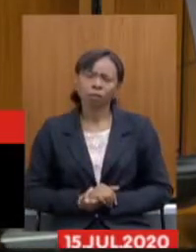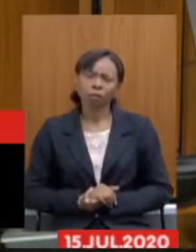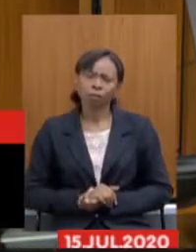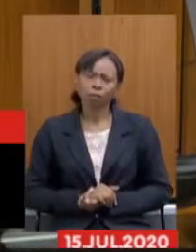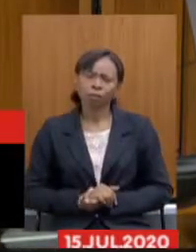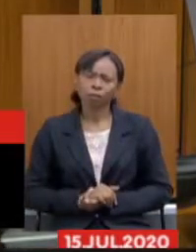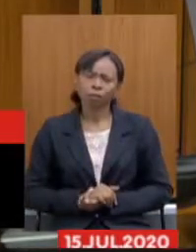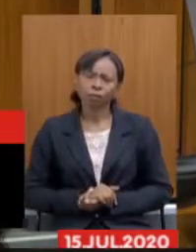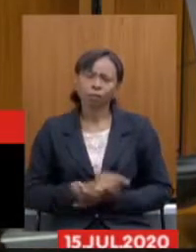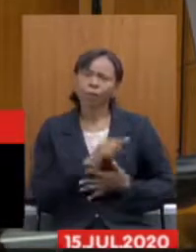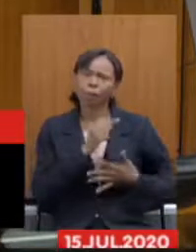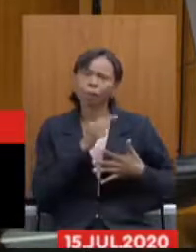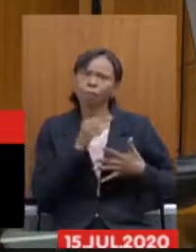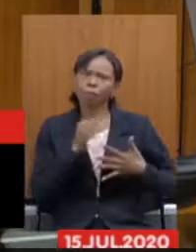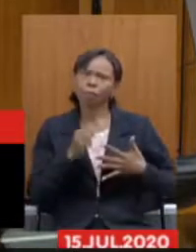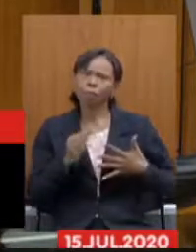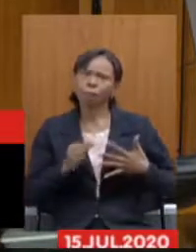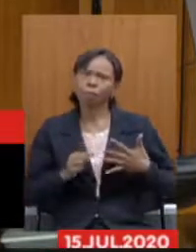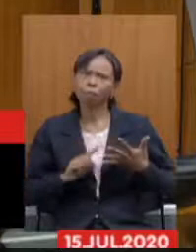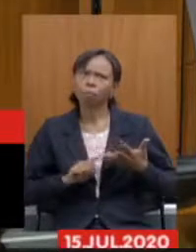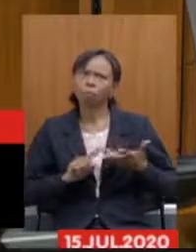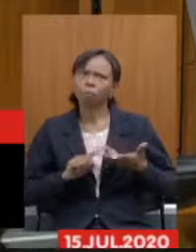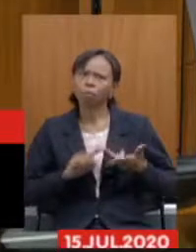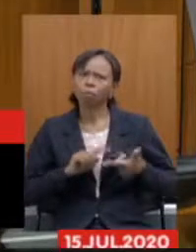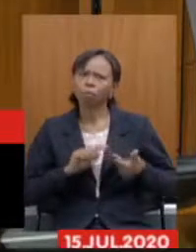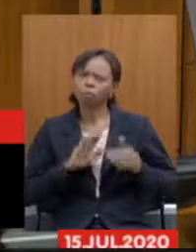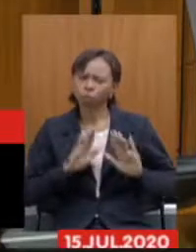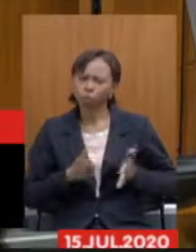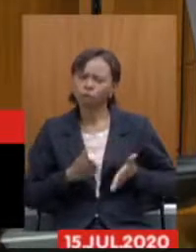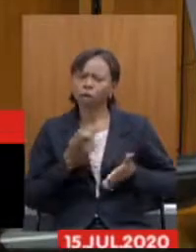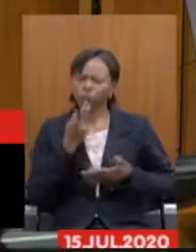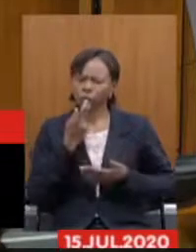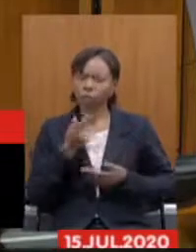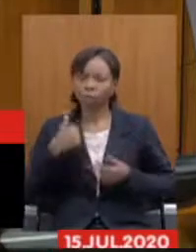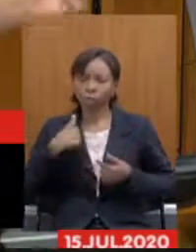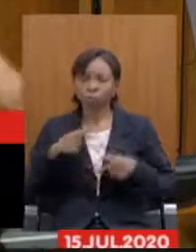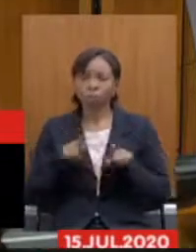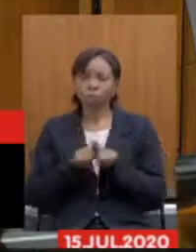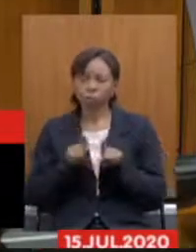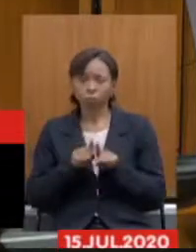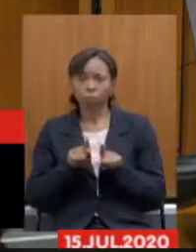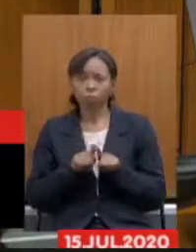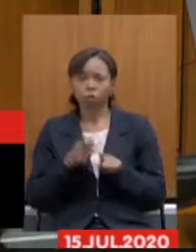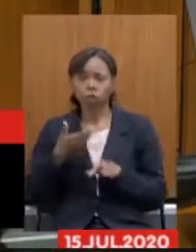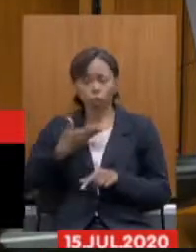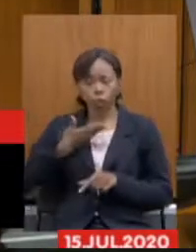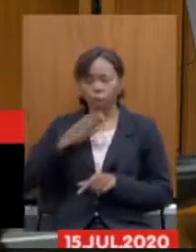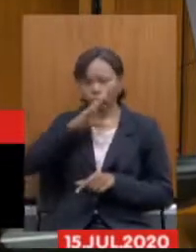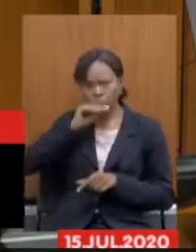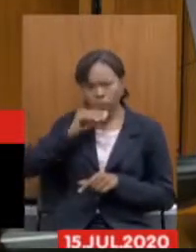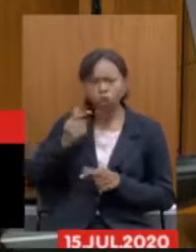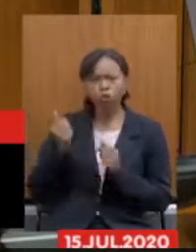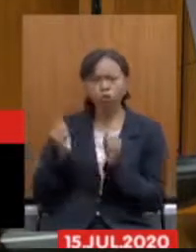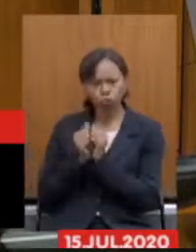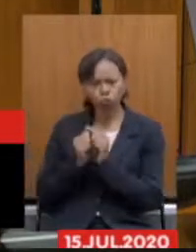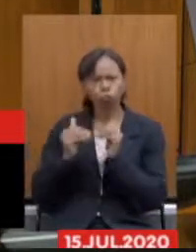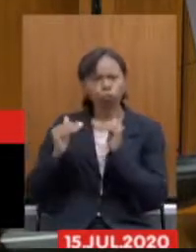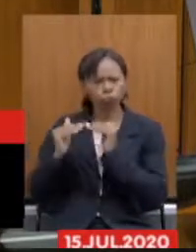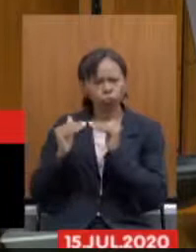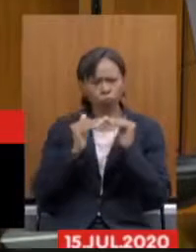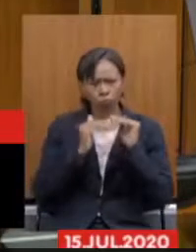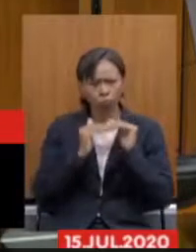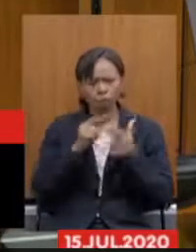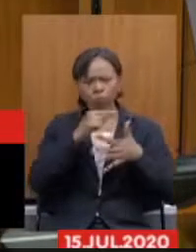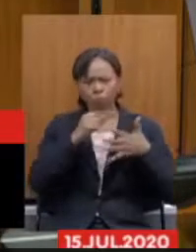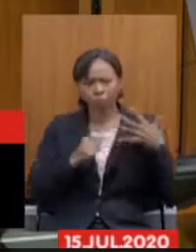dentro de todos esses pontos que já foram antecipados meus colegas e eu coloco aqui junto com eles em todos os pontos que foram levantados